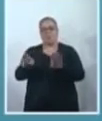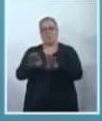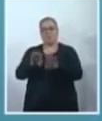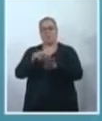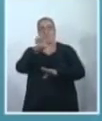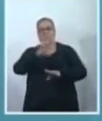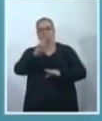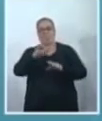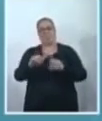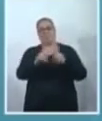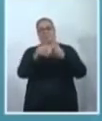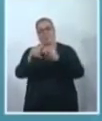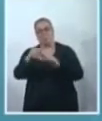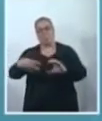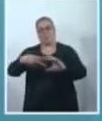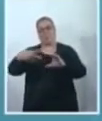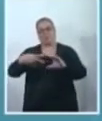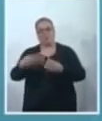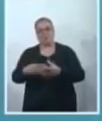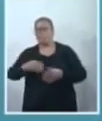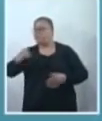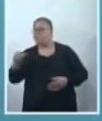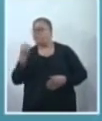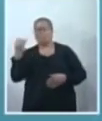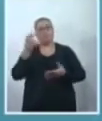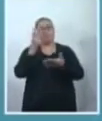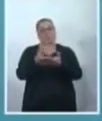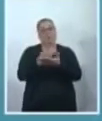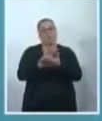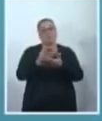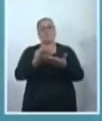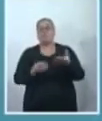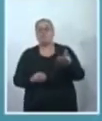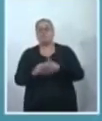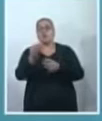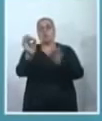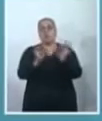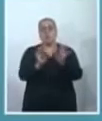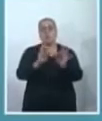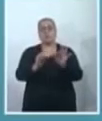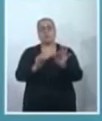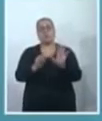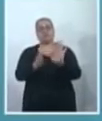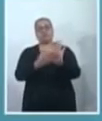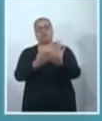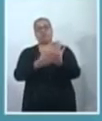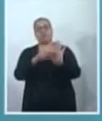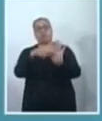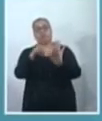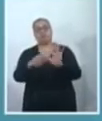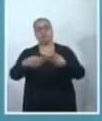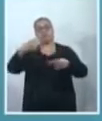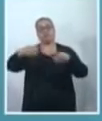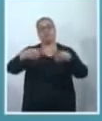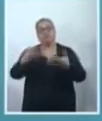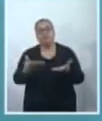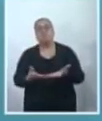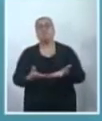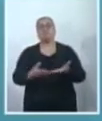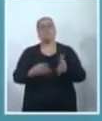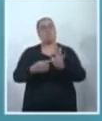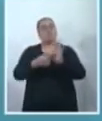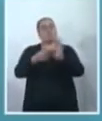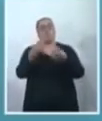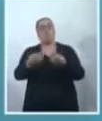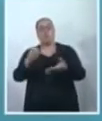acompanha, acompanha a Câmara. muito importante que a gente crie processo de prestação de contas, de diálogo, mostrando como o